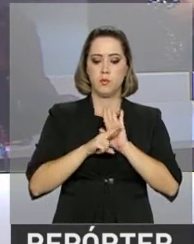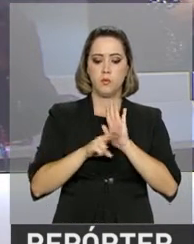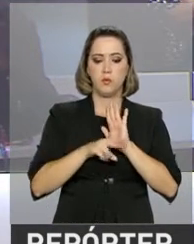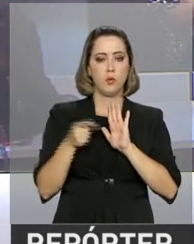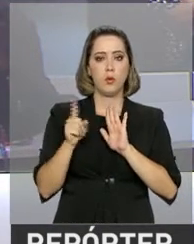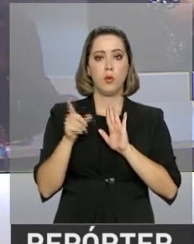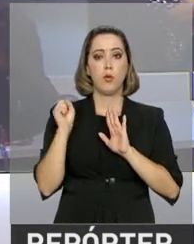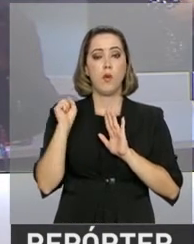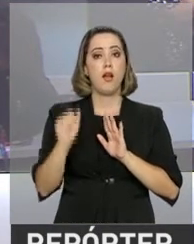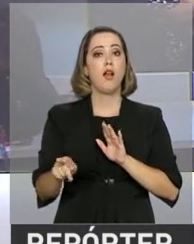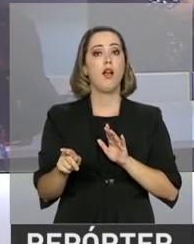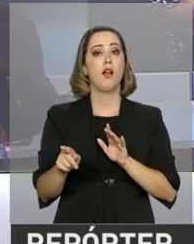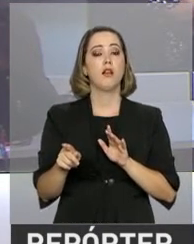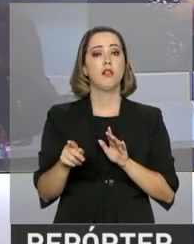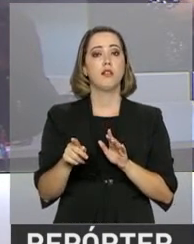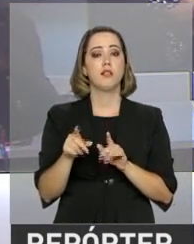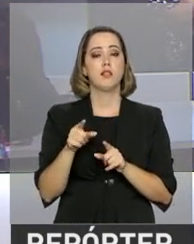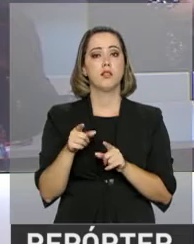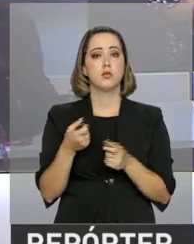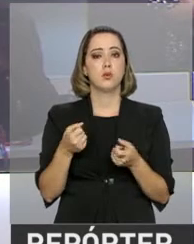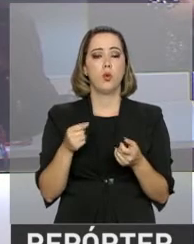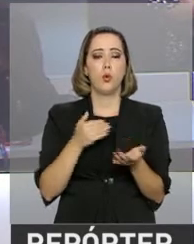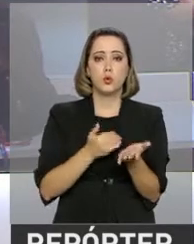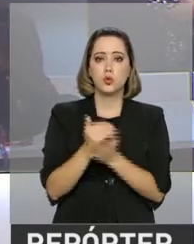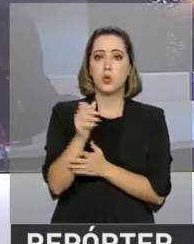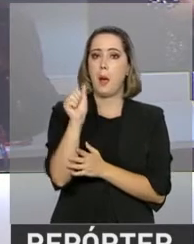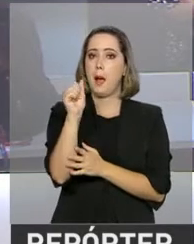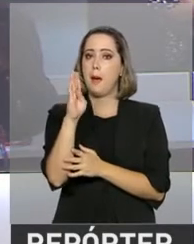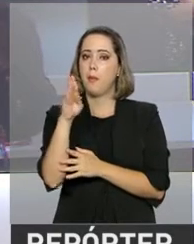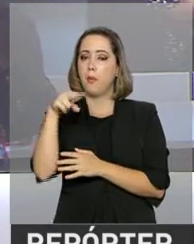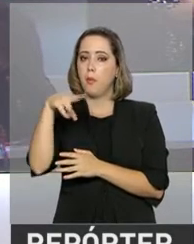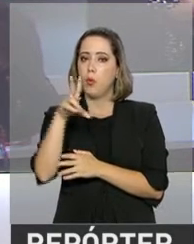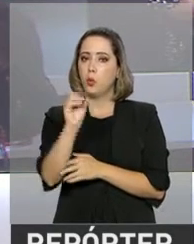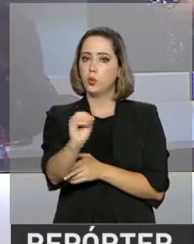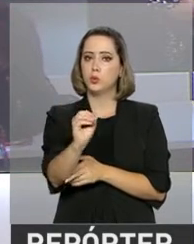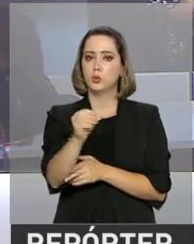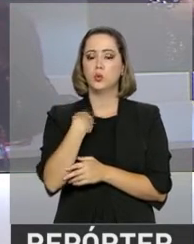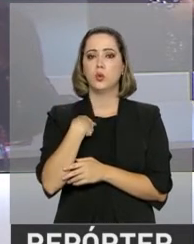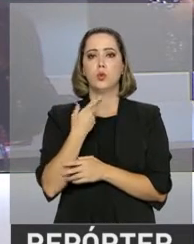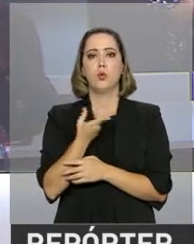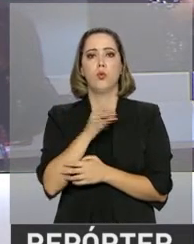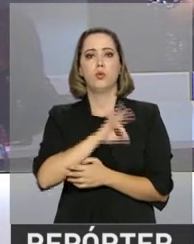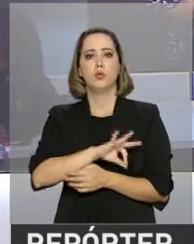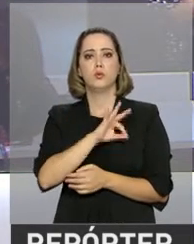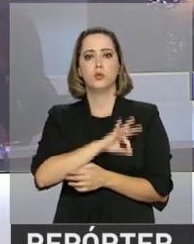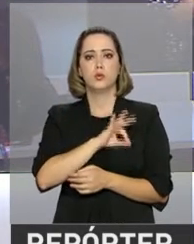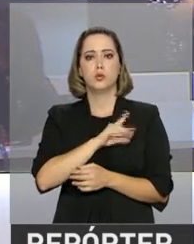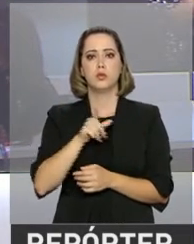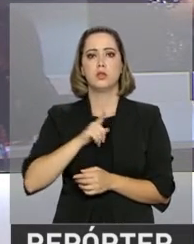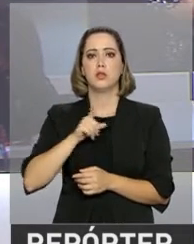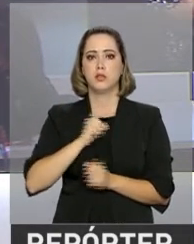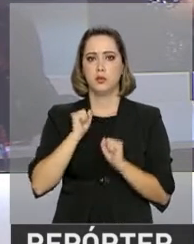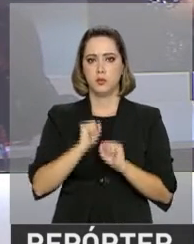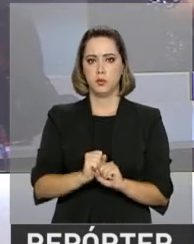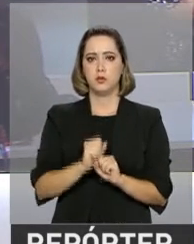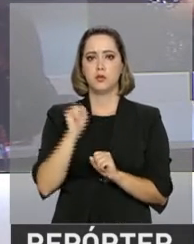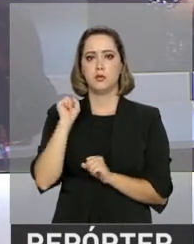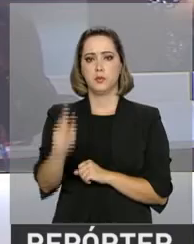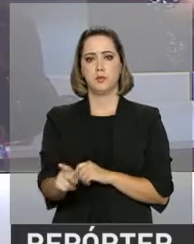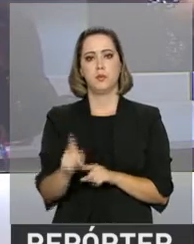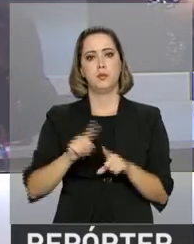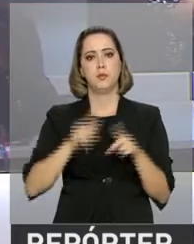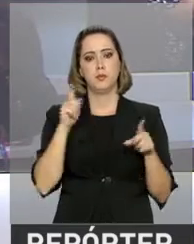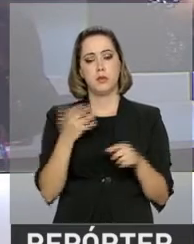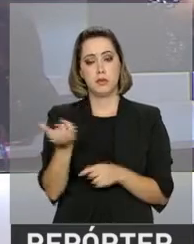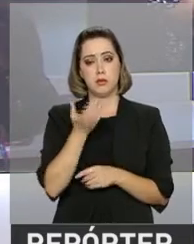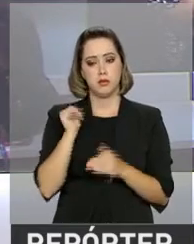acaba com o abono de permanência. Podem ser definidos critérios para pagar o bônus do servidor público que tiver condições de se aposentar,